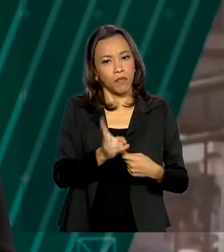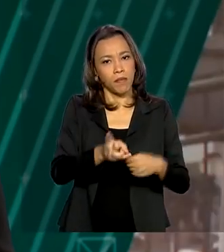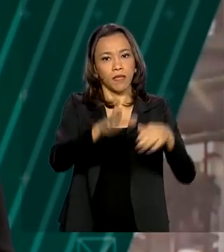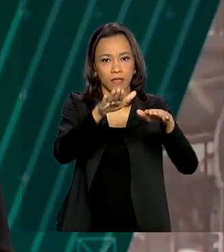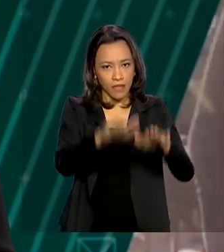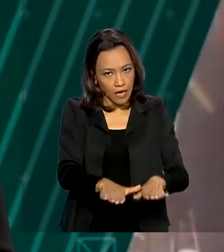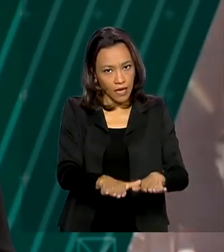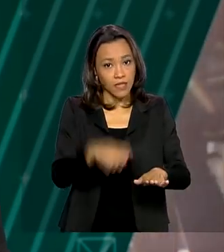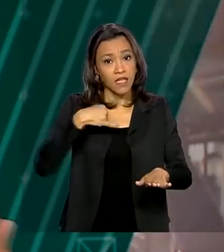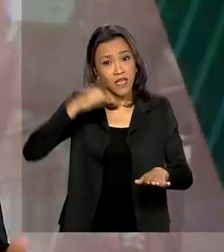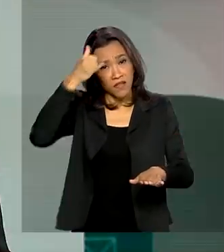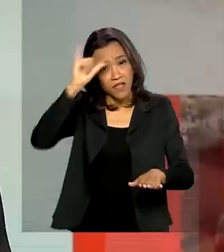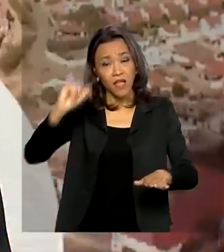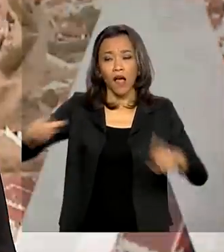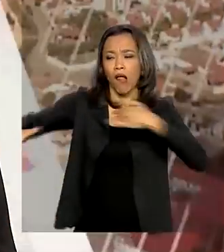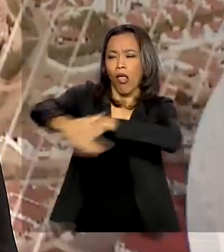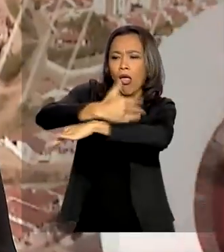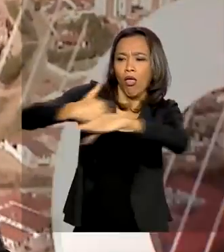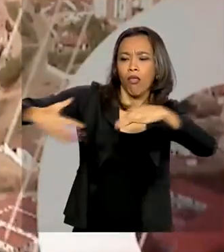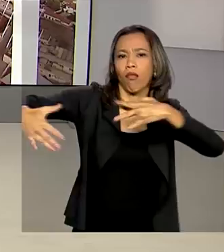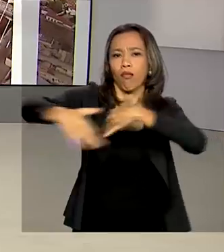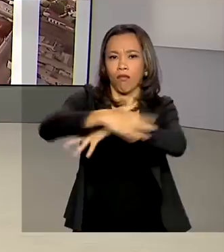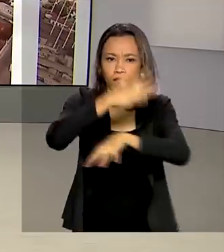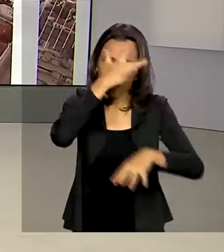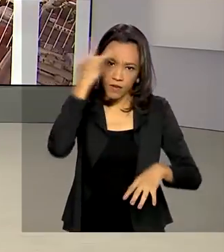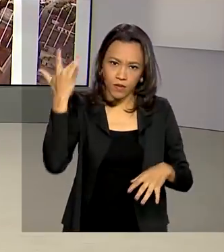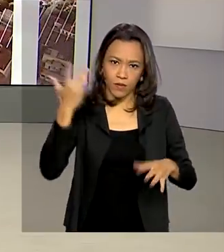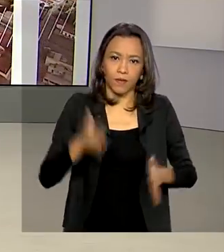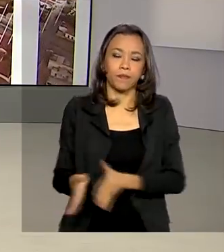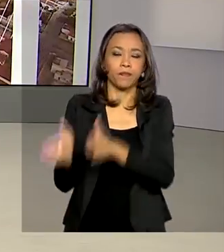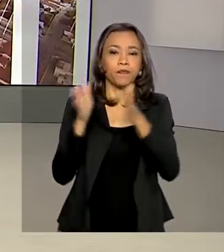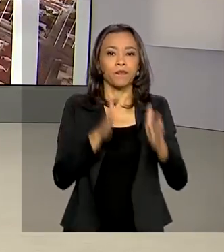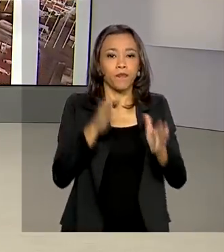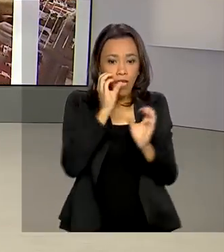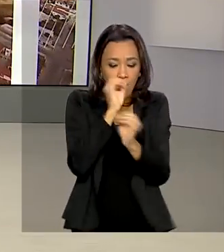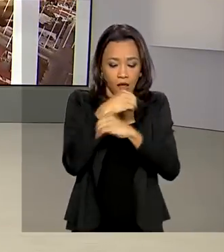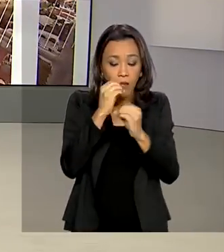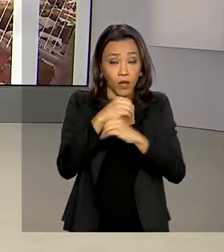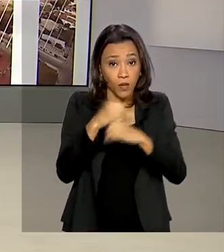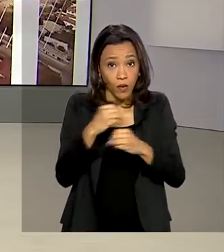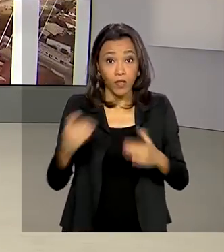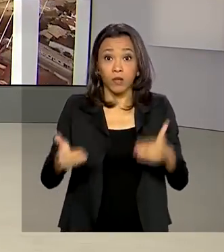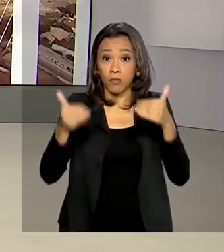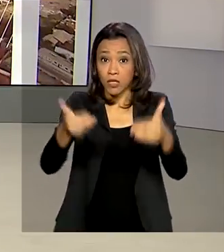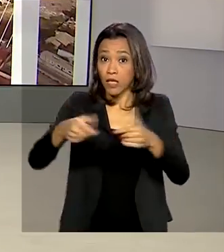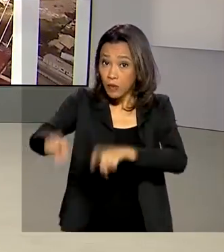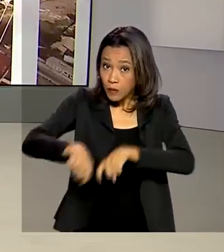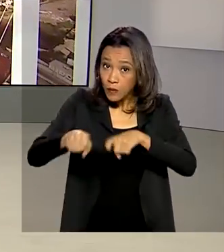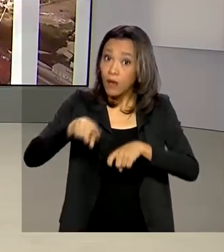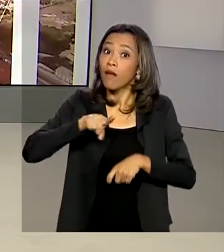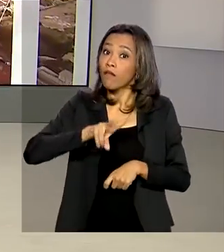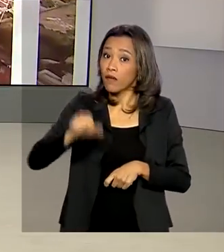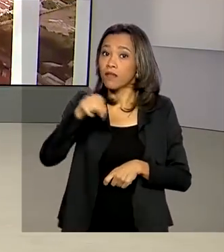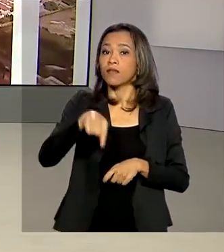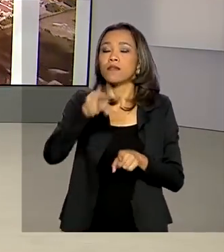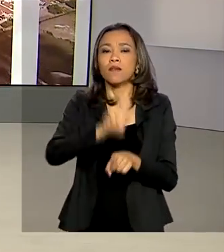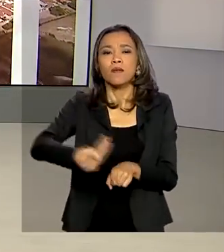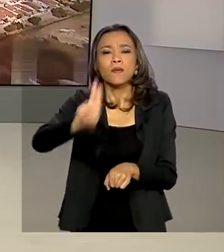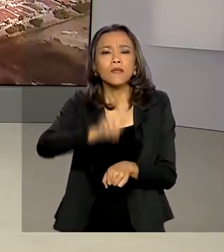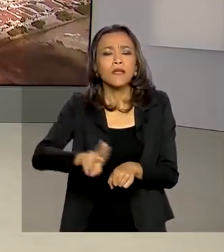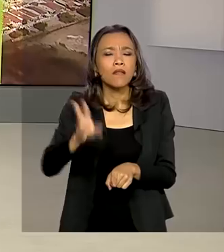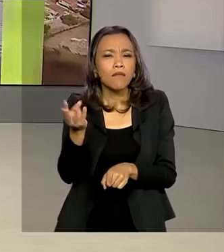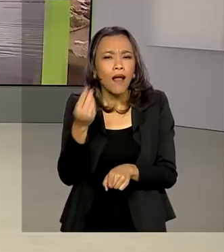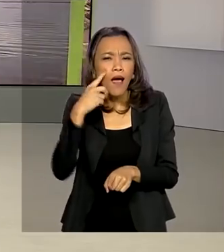evitar lugares públicos ou aglomeração. E laboratórios do Ministério da Agricultura vão ser usados para analisar